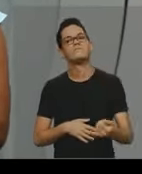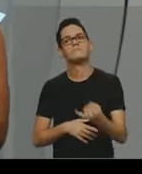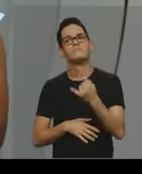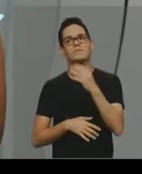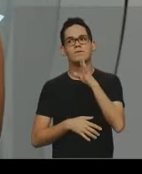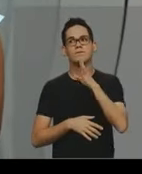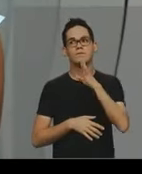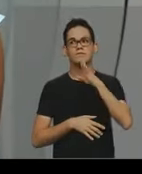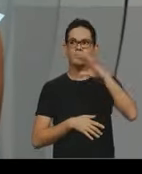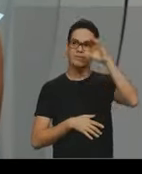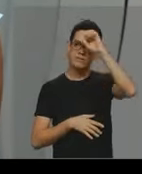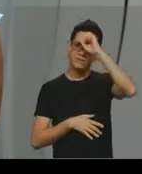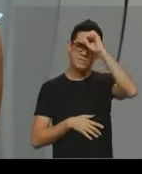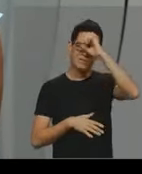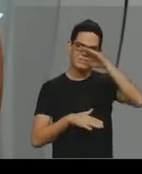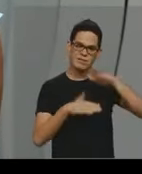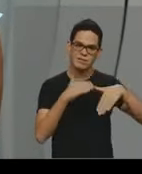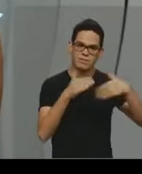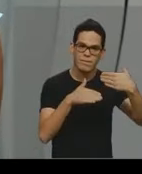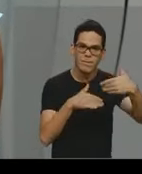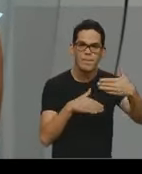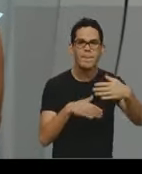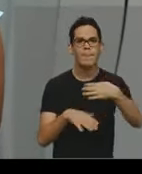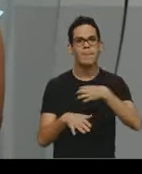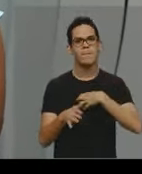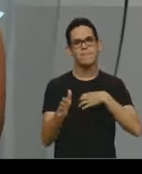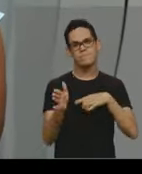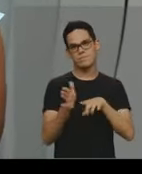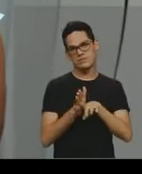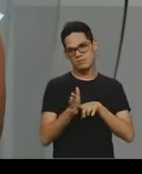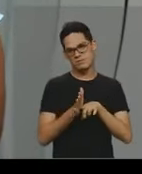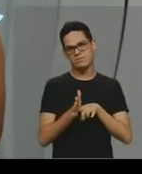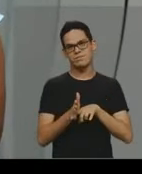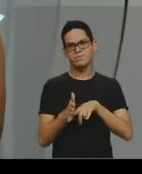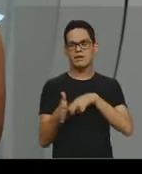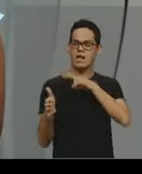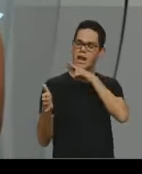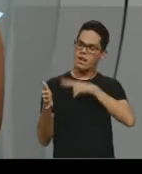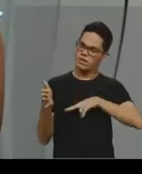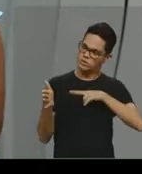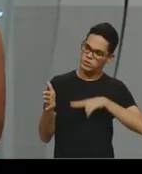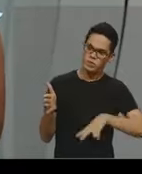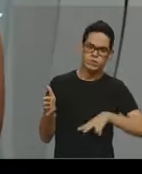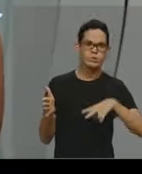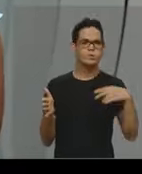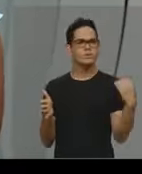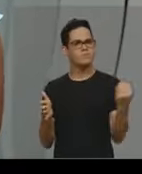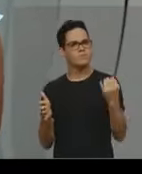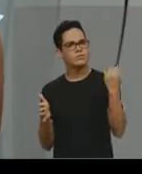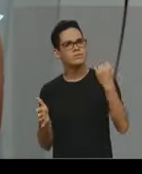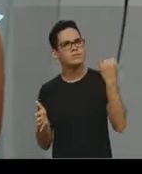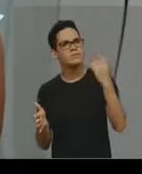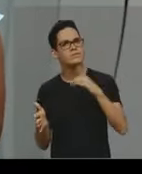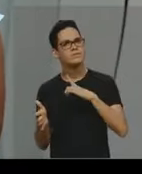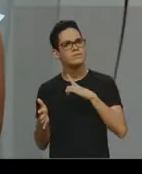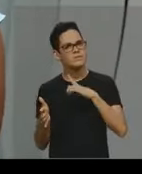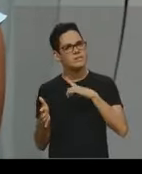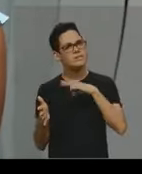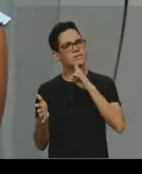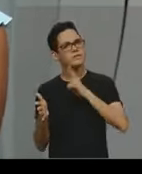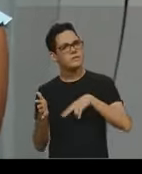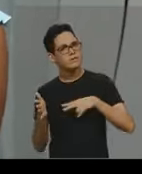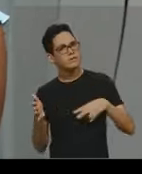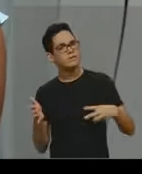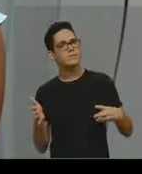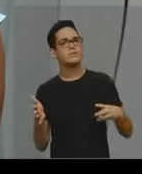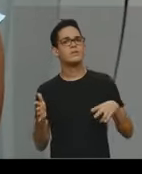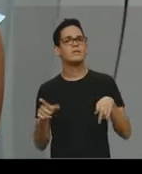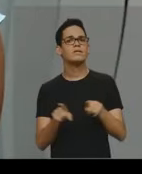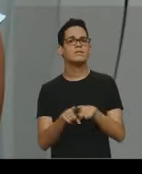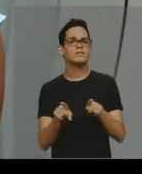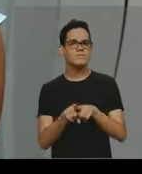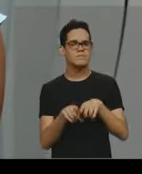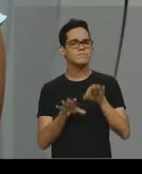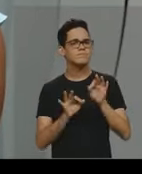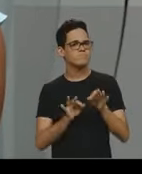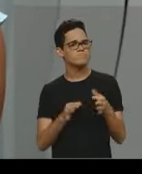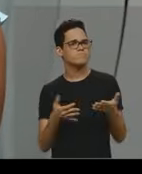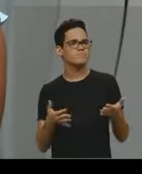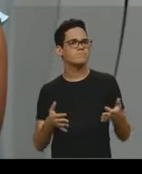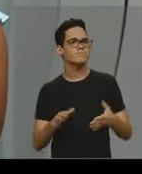tá, para além do conhecimento científico, né, a leitura, é importante eu adquirir isso com a leitura, certamente, né,